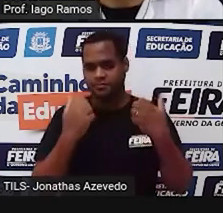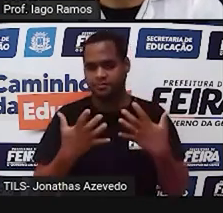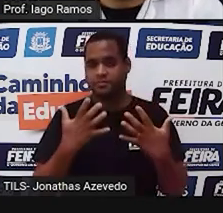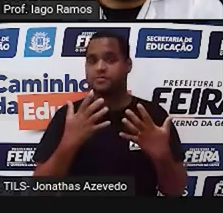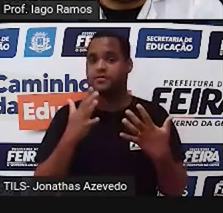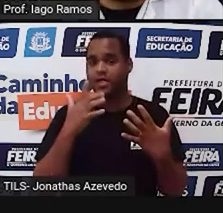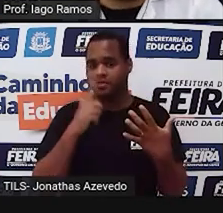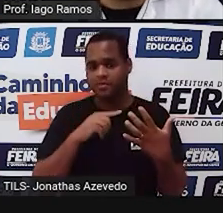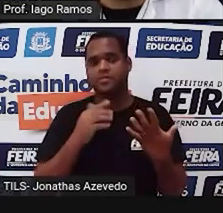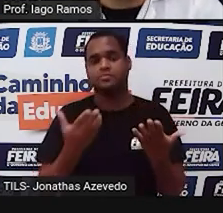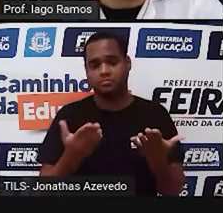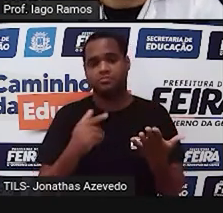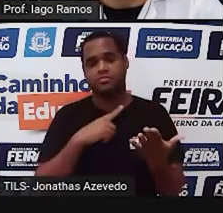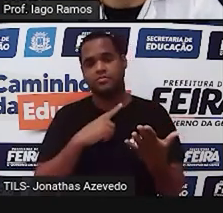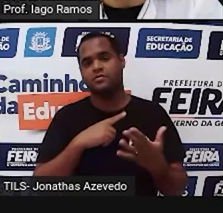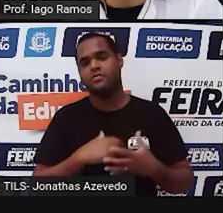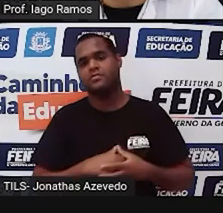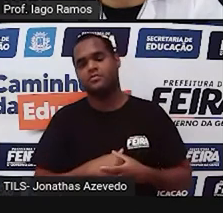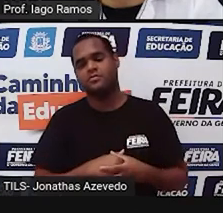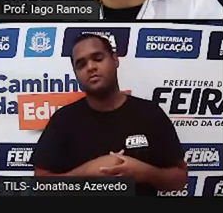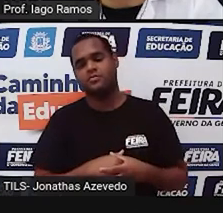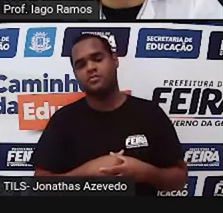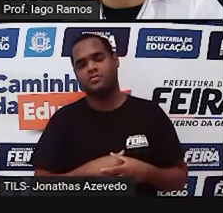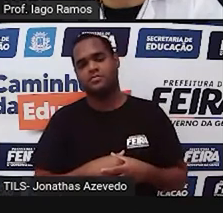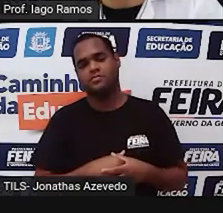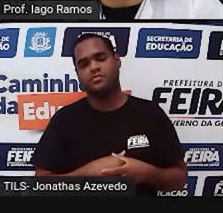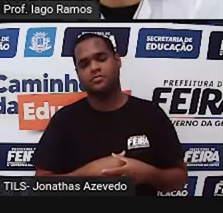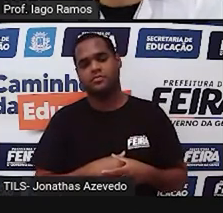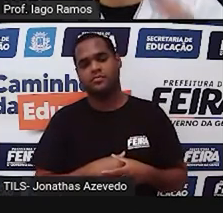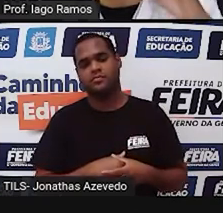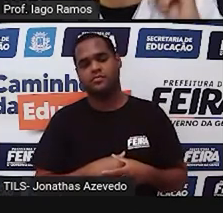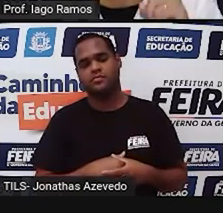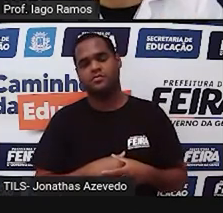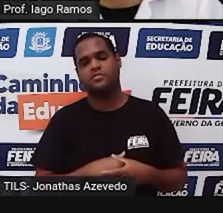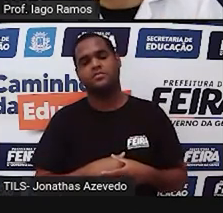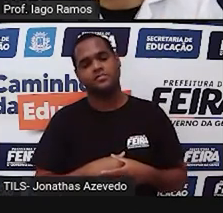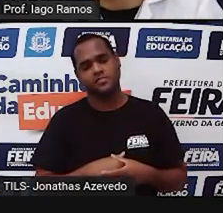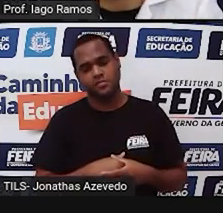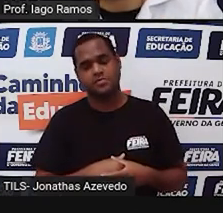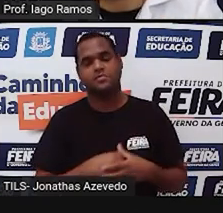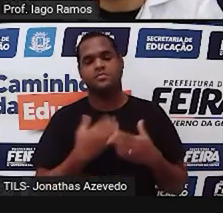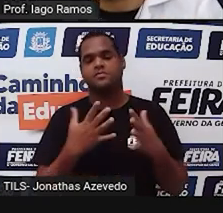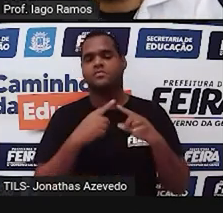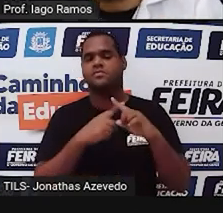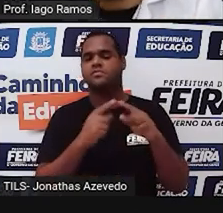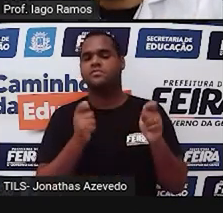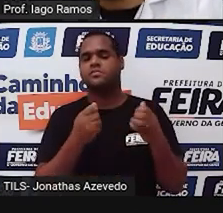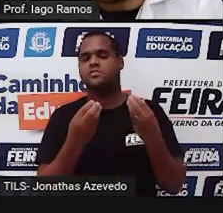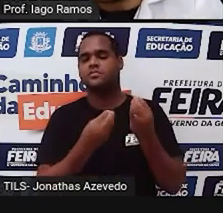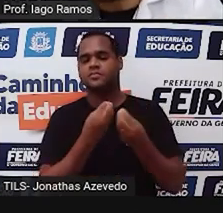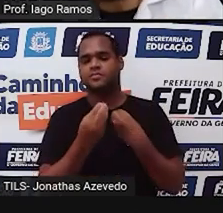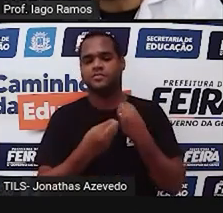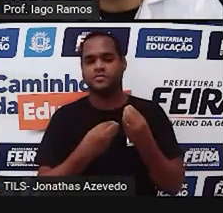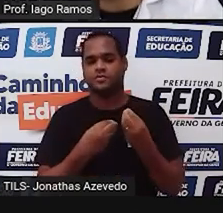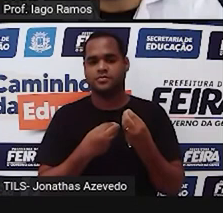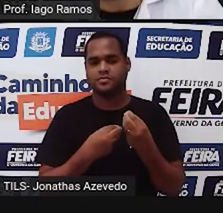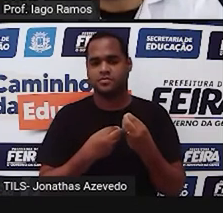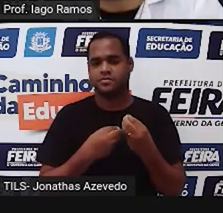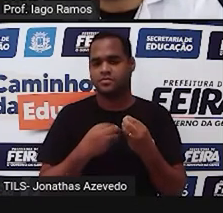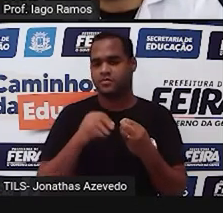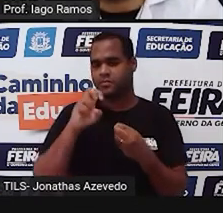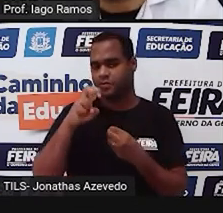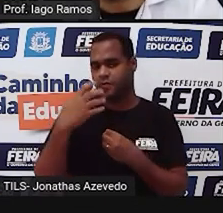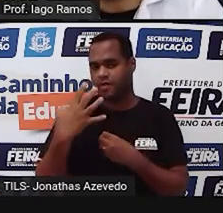sentença aí. Como é que a gente vai achar o valor daquele X ali que a gente não conhece? A gente faz assim, junta o 54